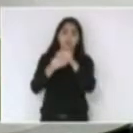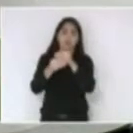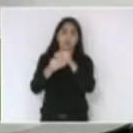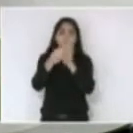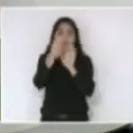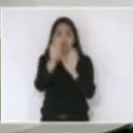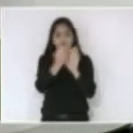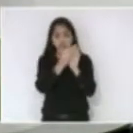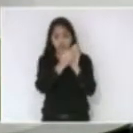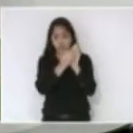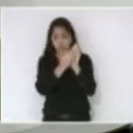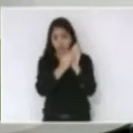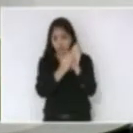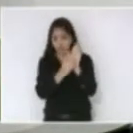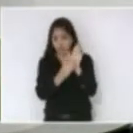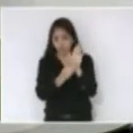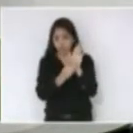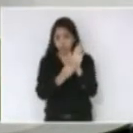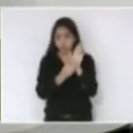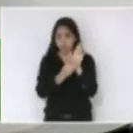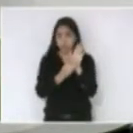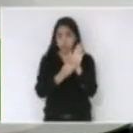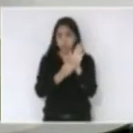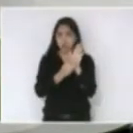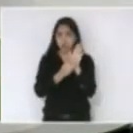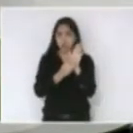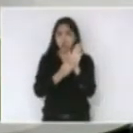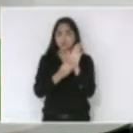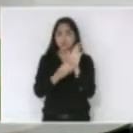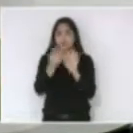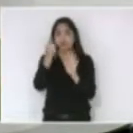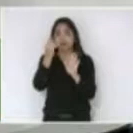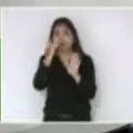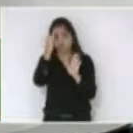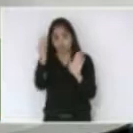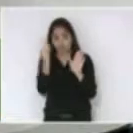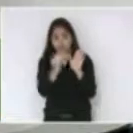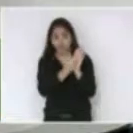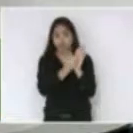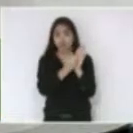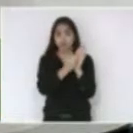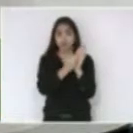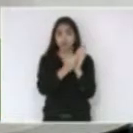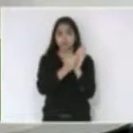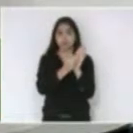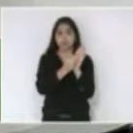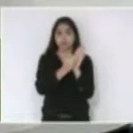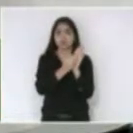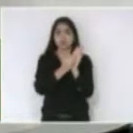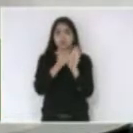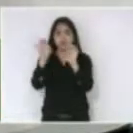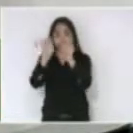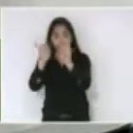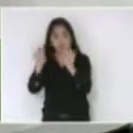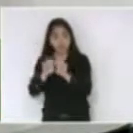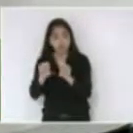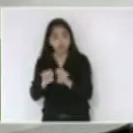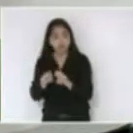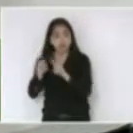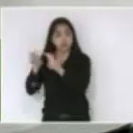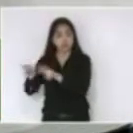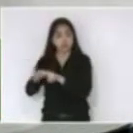colocar um valor fixo para incluir na estrutura do interior na agricultura